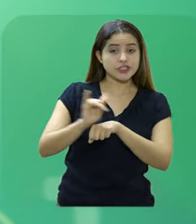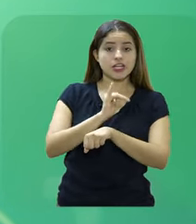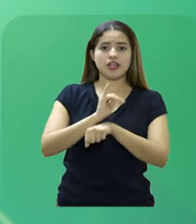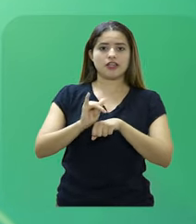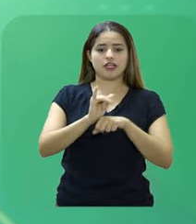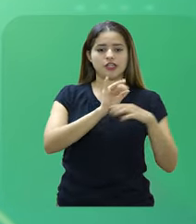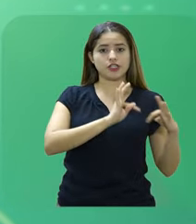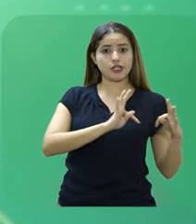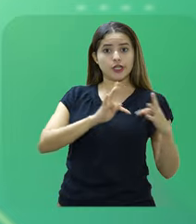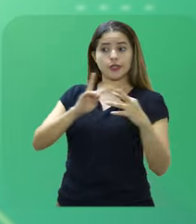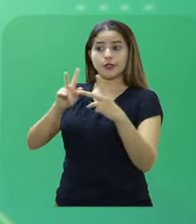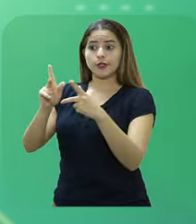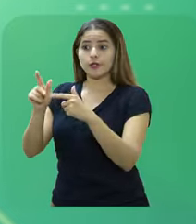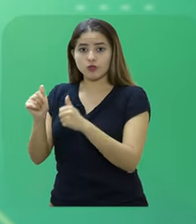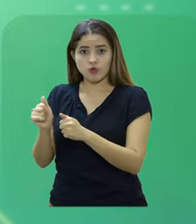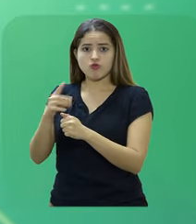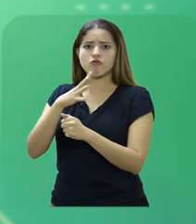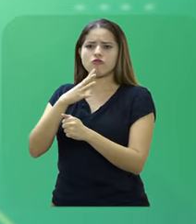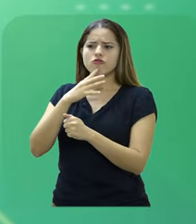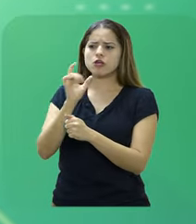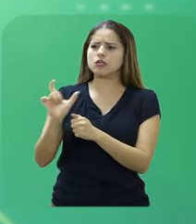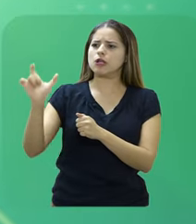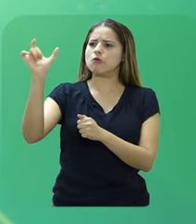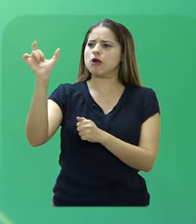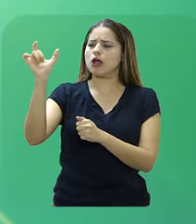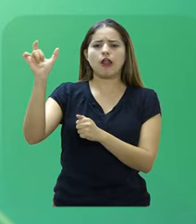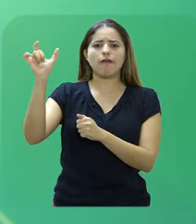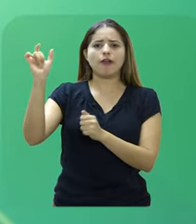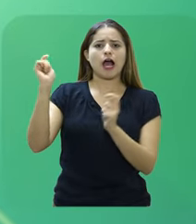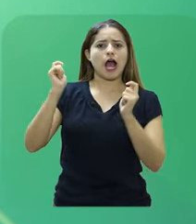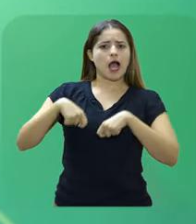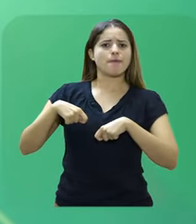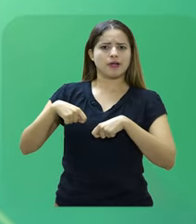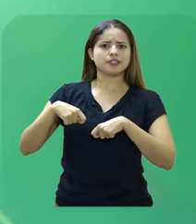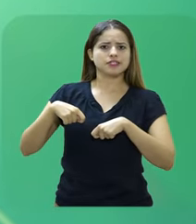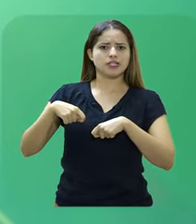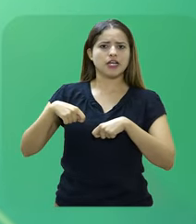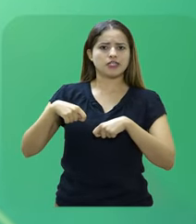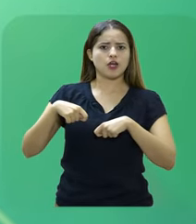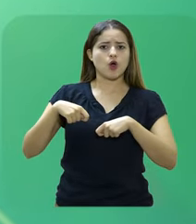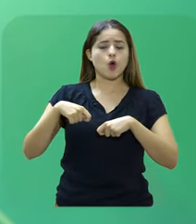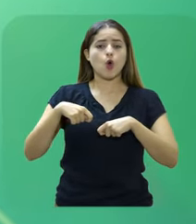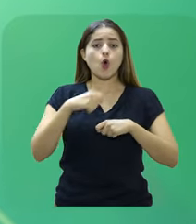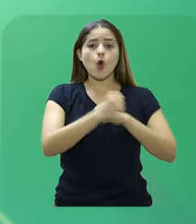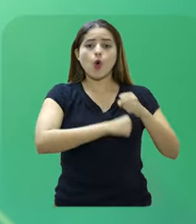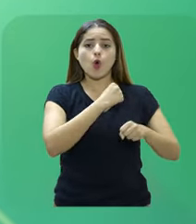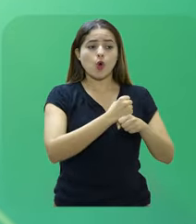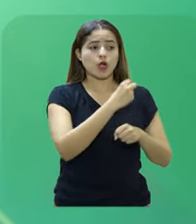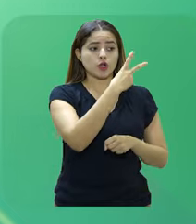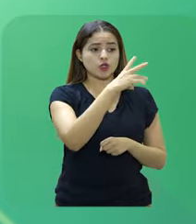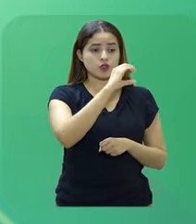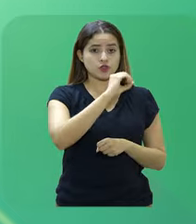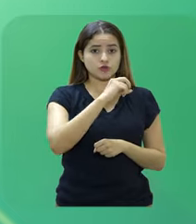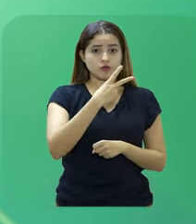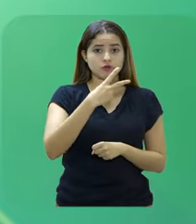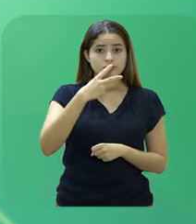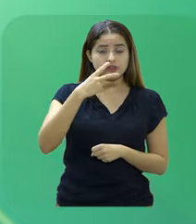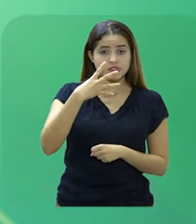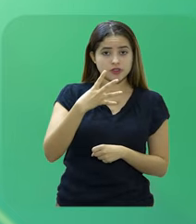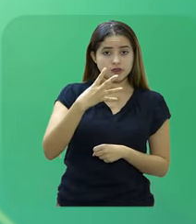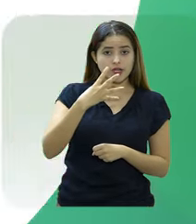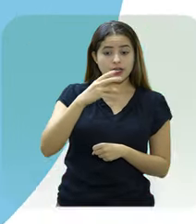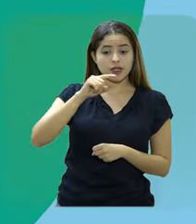constar no PDP do ano vigente. No PDP serão lançadas as necessidades de desenvolvimento do